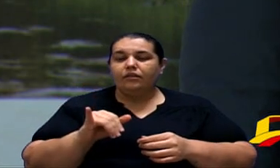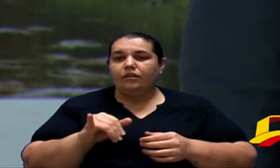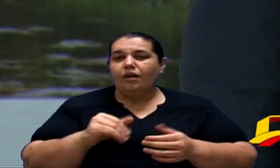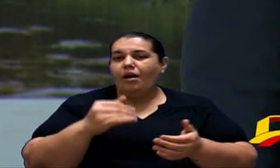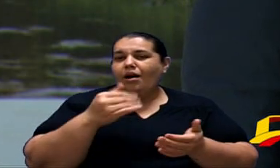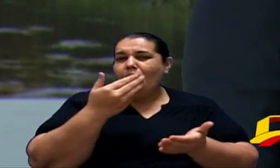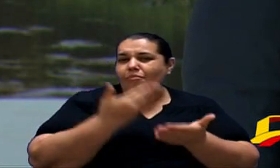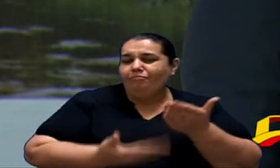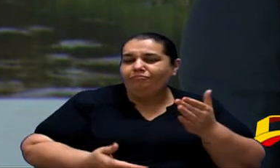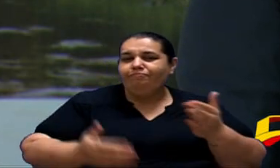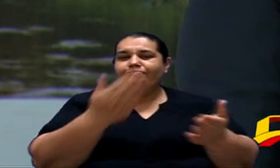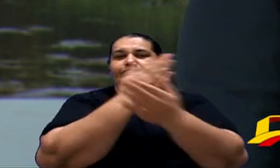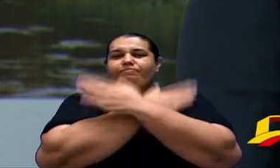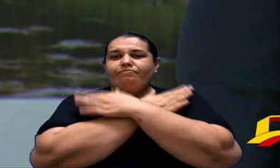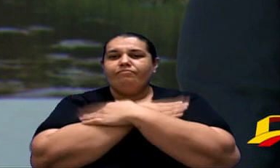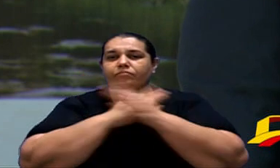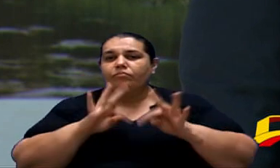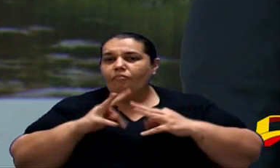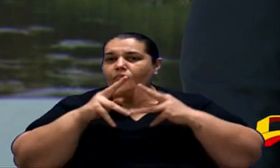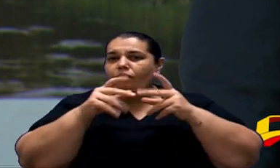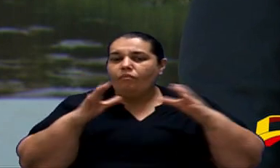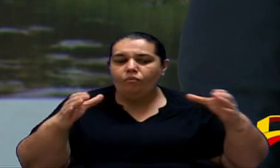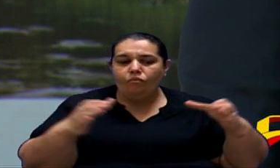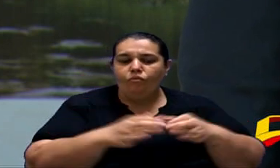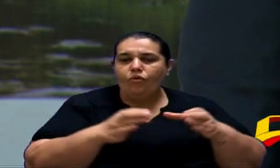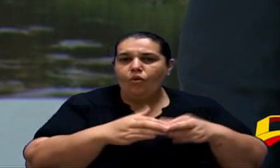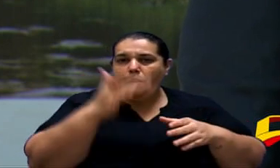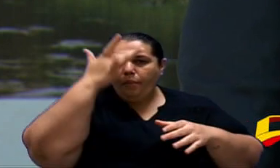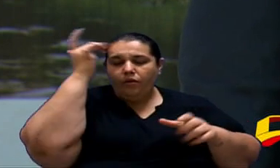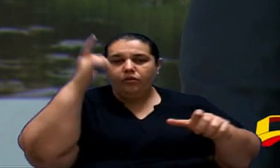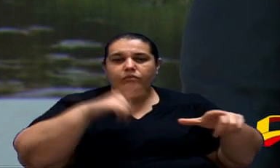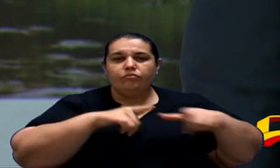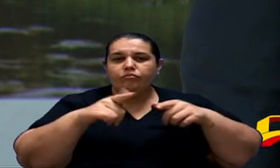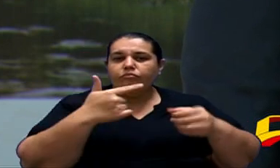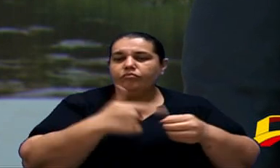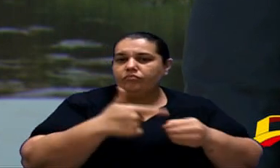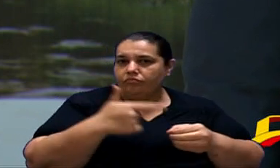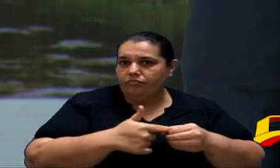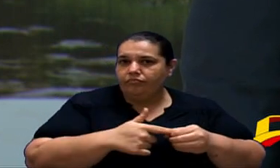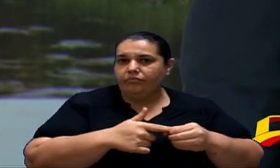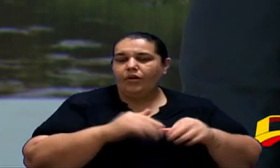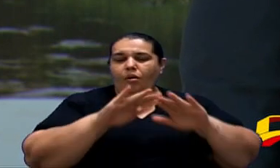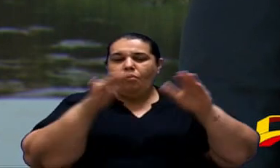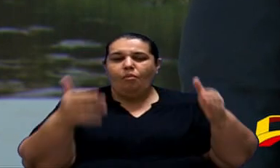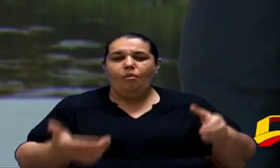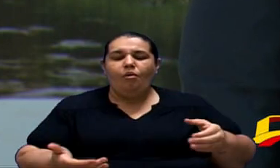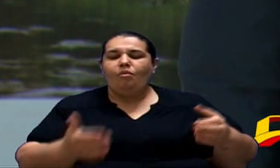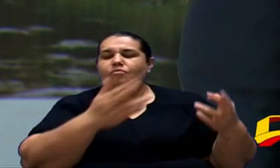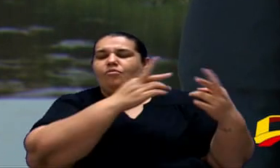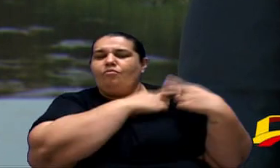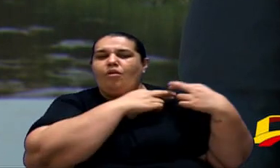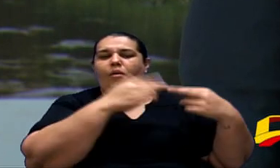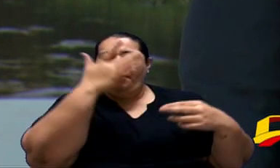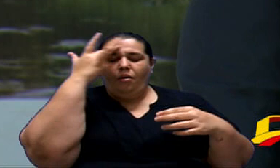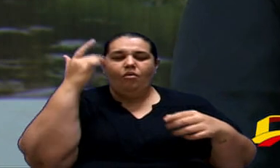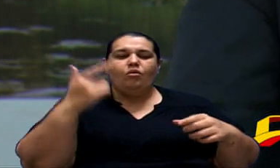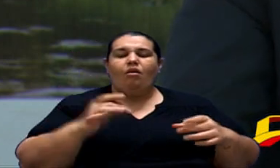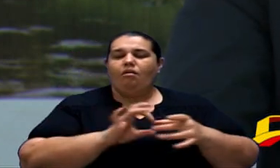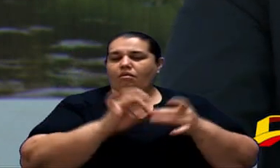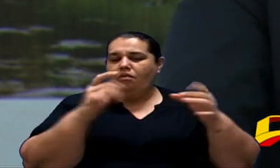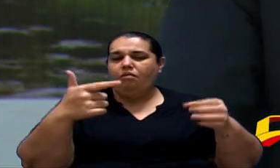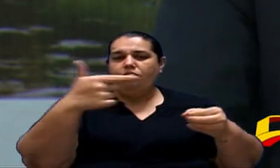em massa no setor uma vez que a implantação de bombas de autoabastecimento colocaria em risco a categoria